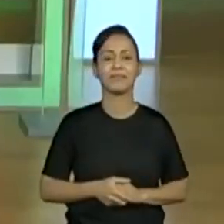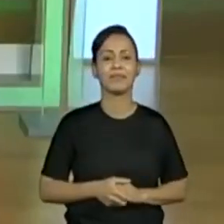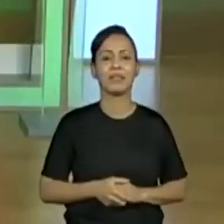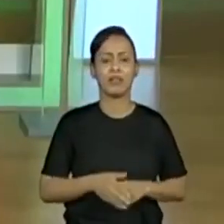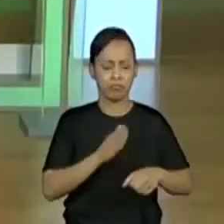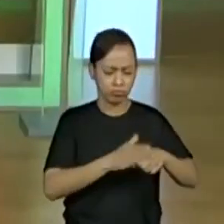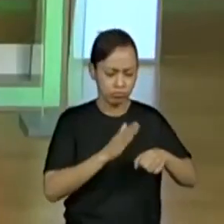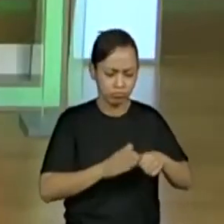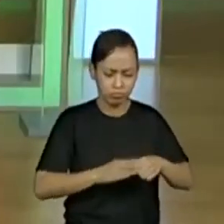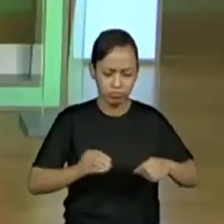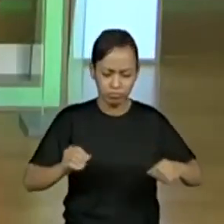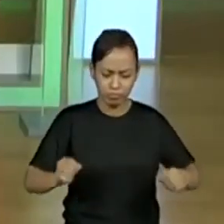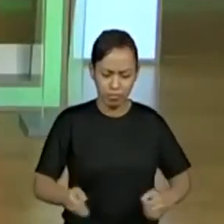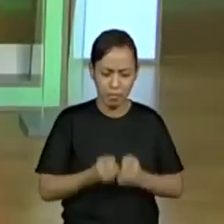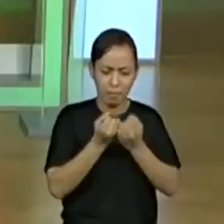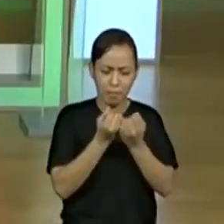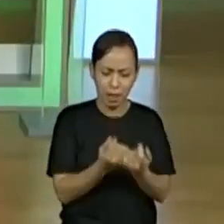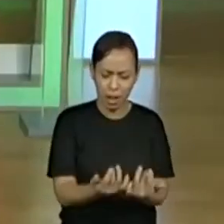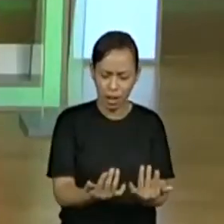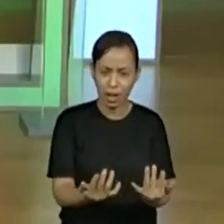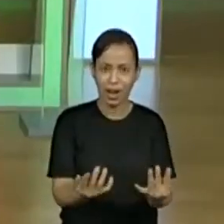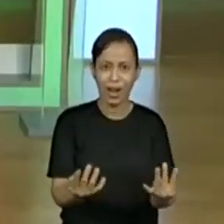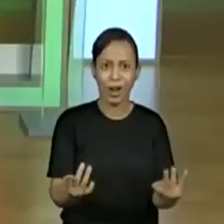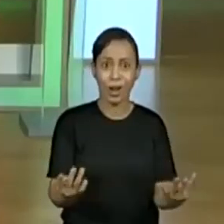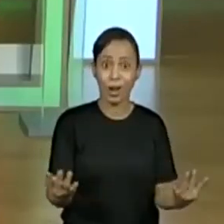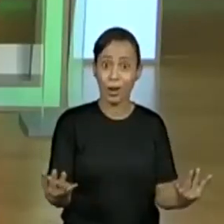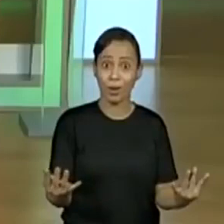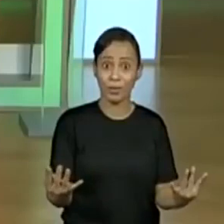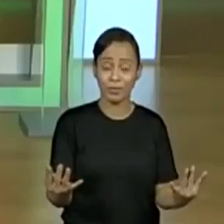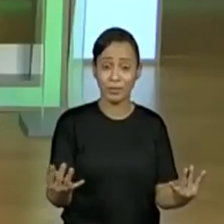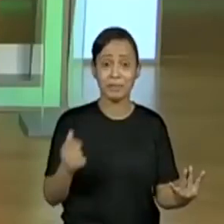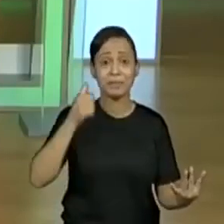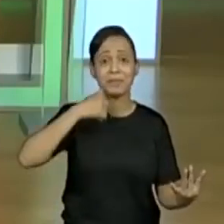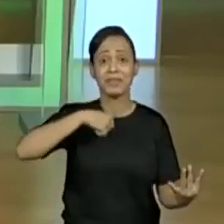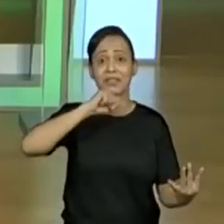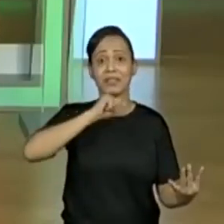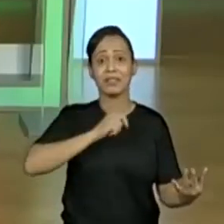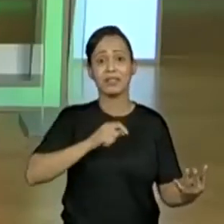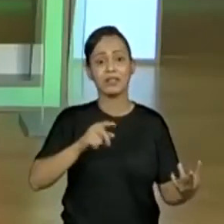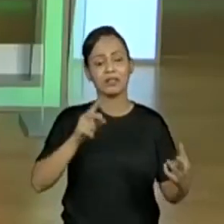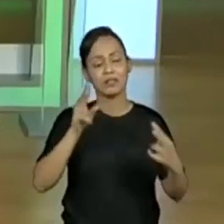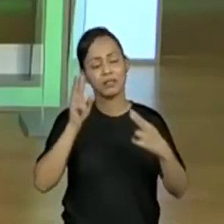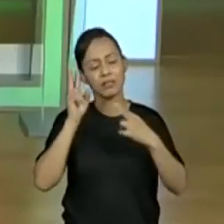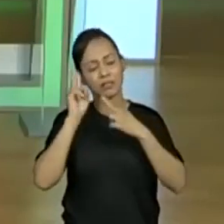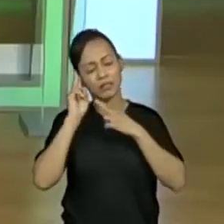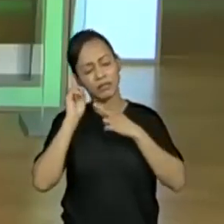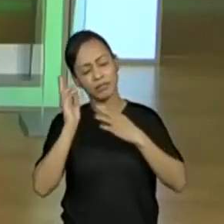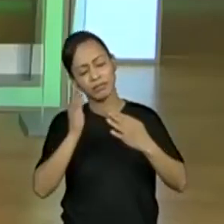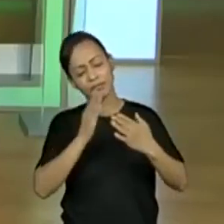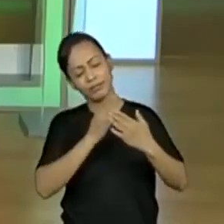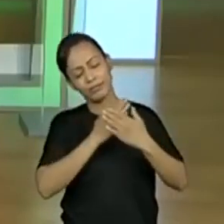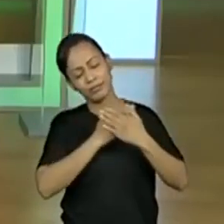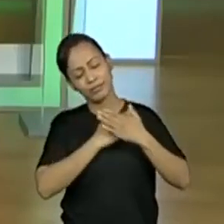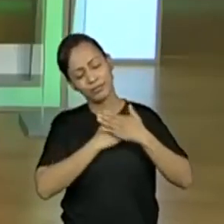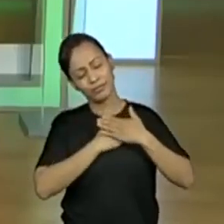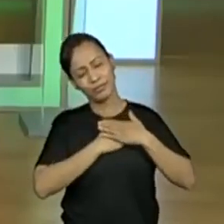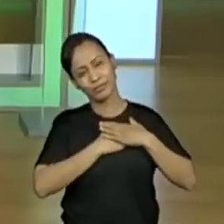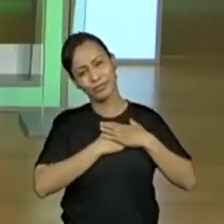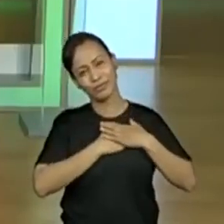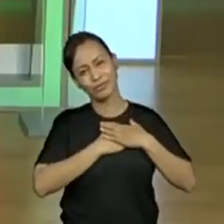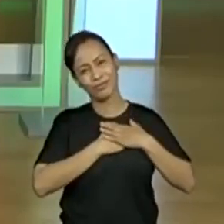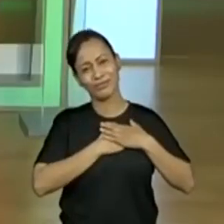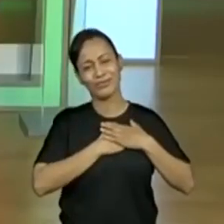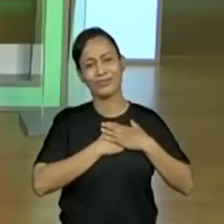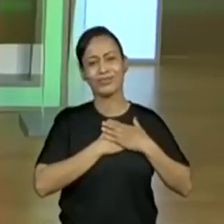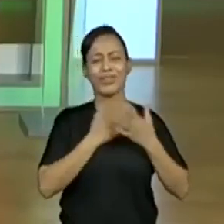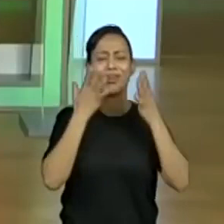Batatinha quando nasce, se esparrama pelo chão. Menininha quando dorme, põe a mão no coração. Ah, essa também